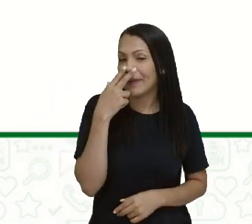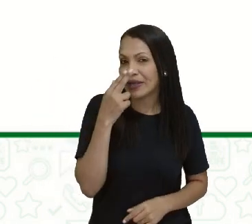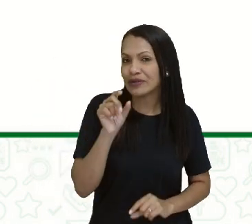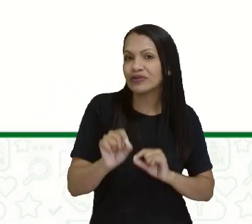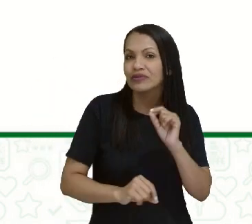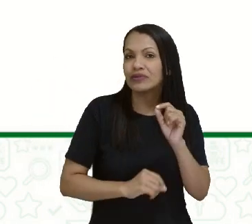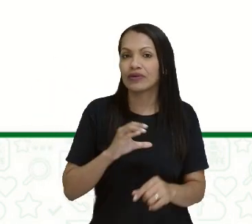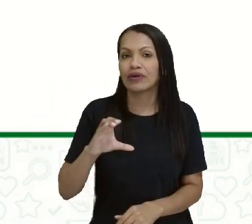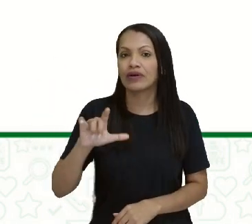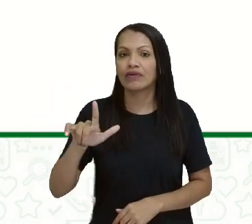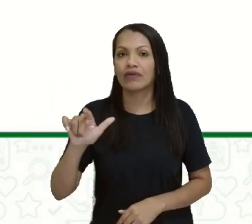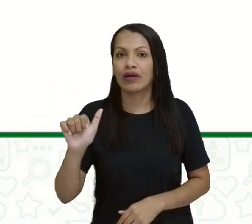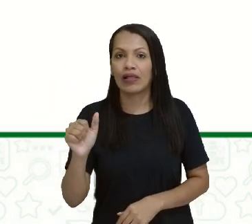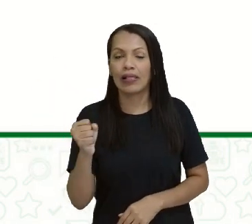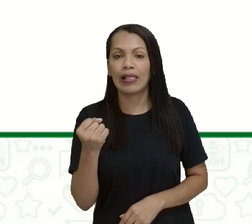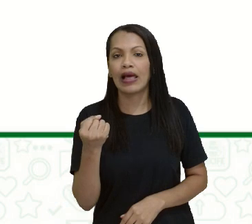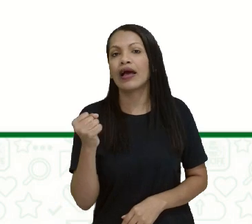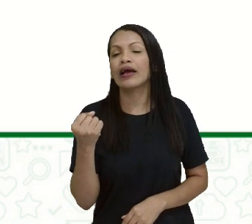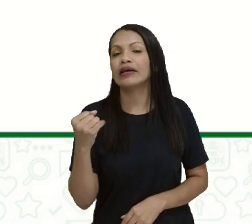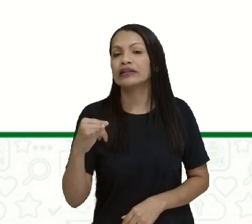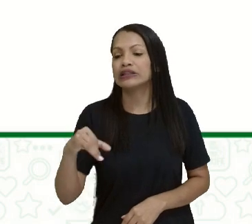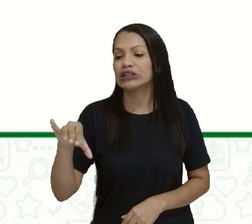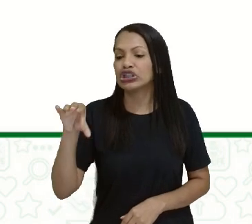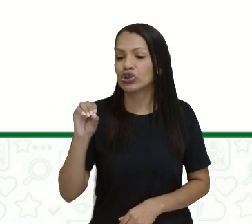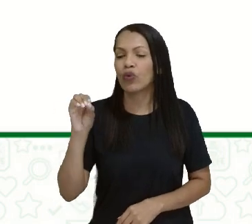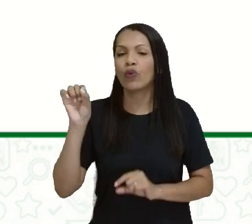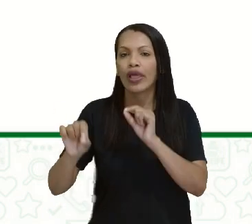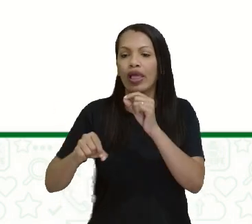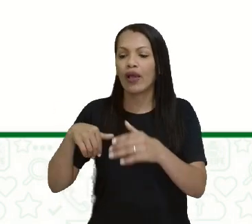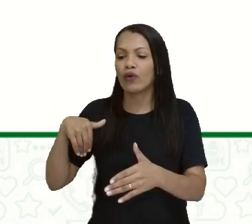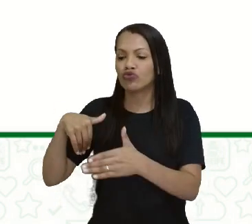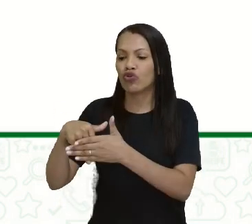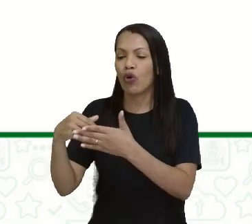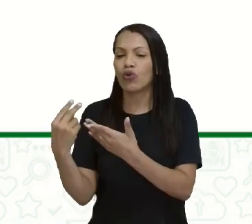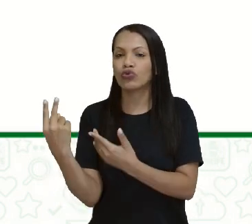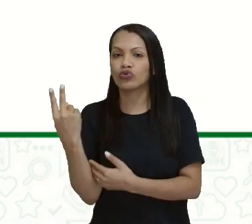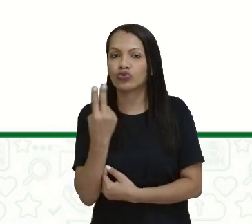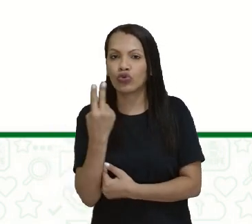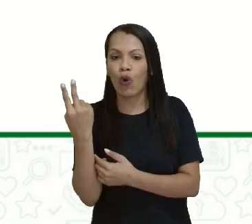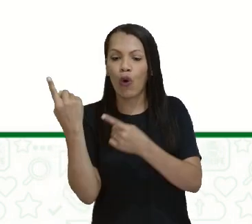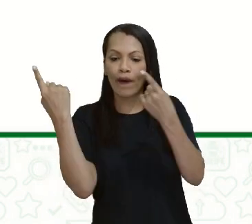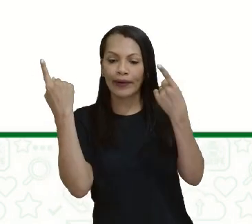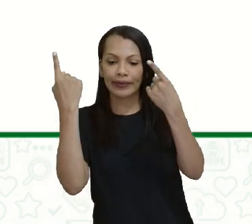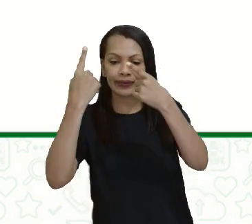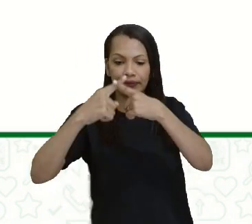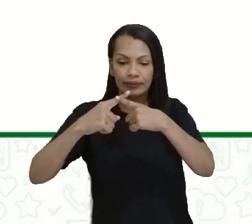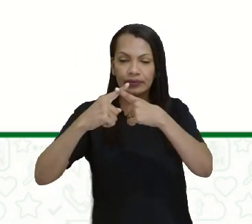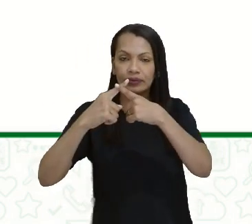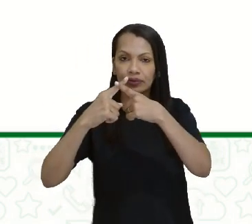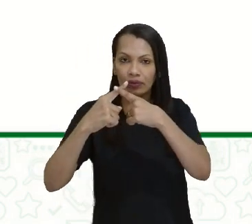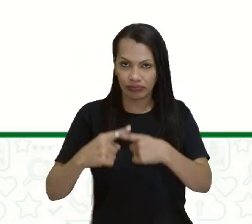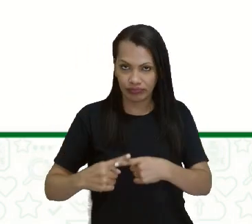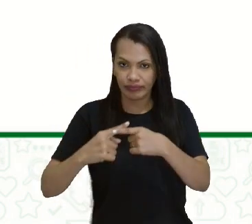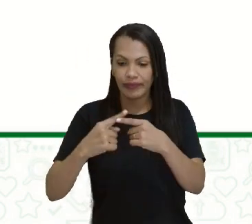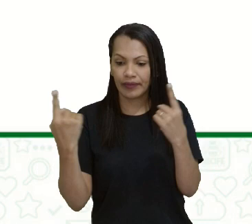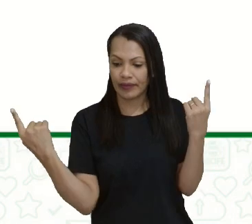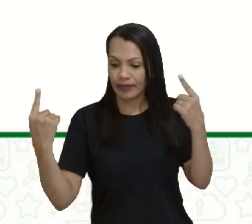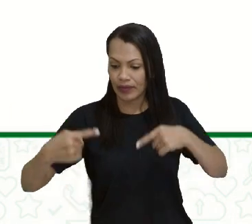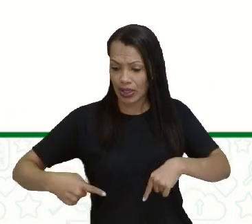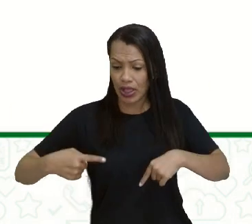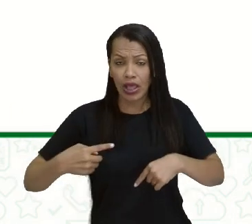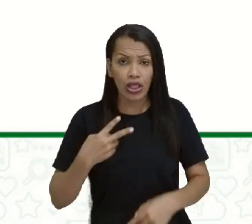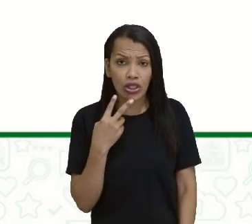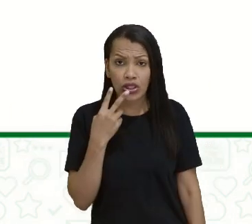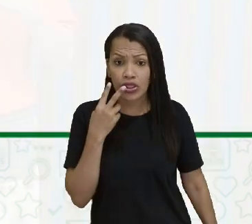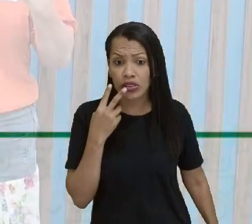sentido algum. Colocar um jogo entre dois times tradicionais é um clássico. Eu não consigo